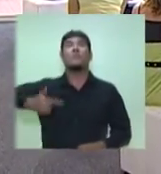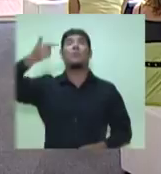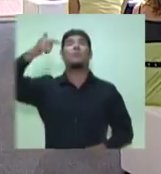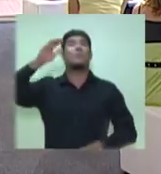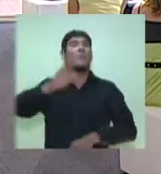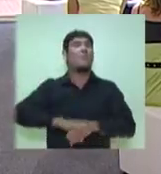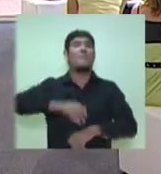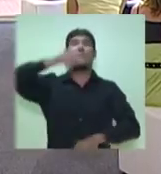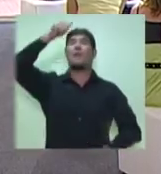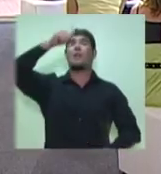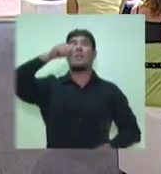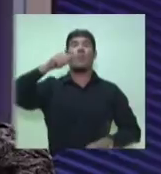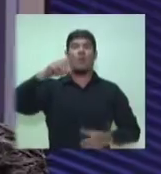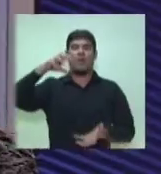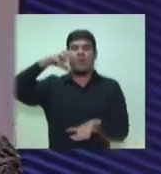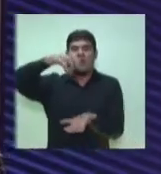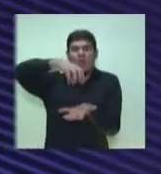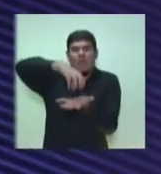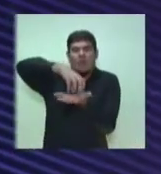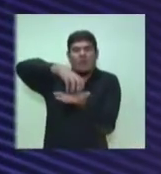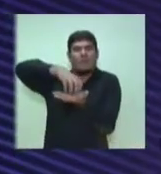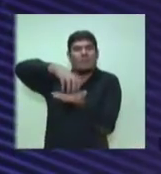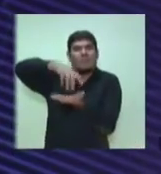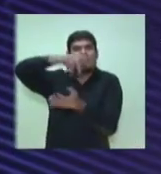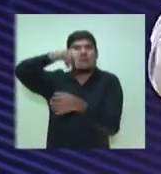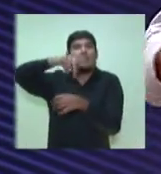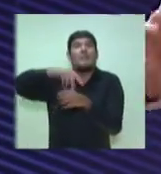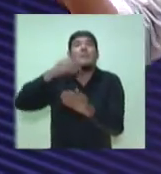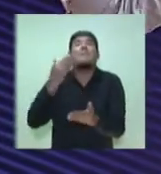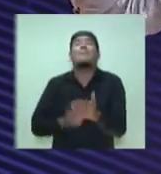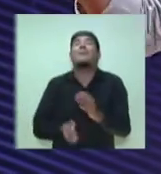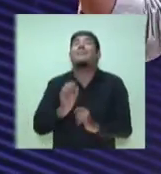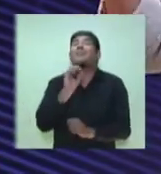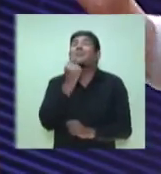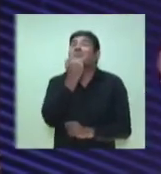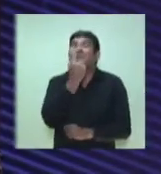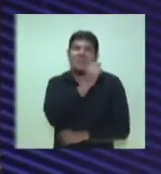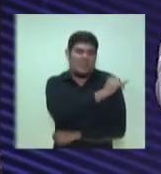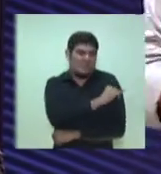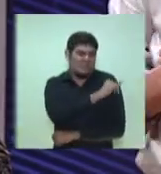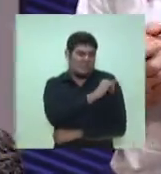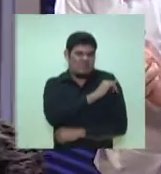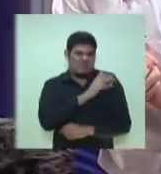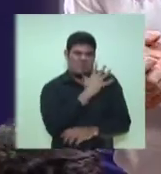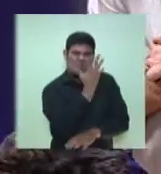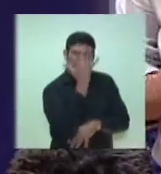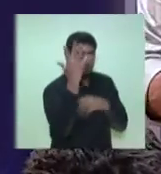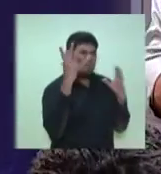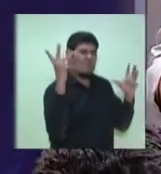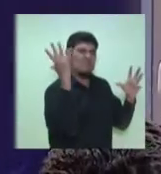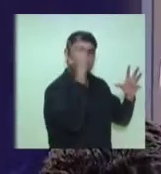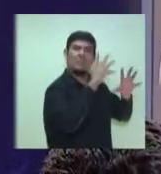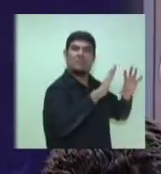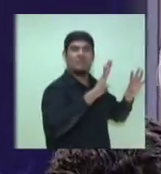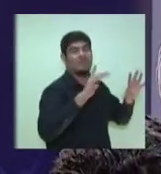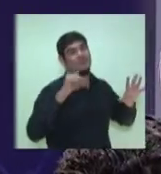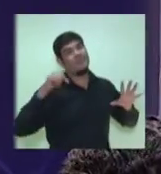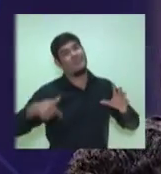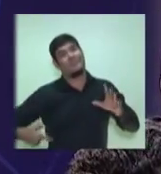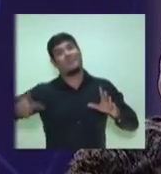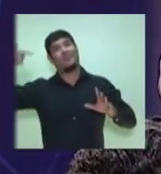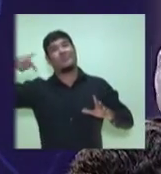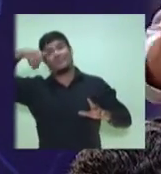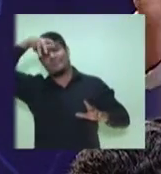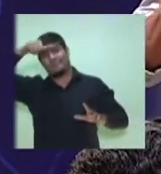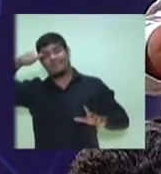ecológico do país, atrás apenas da floresta da Tijuca, no Rio de Janeiro, que é um resto de mata, um resto de floresta. Eu confio